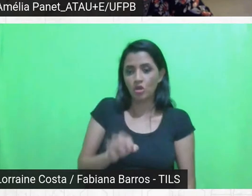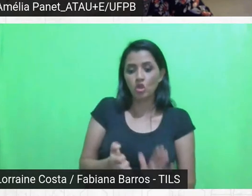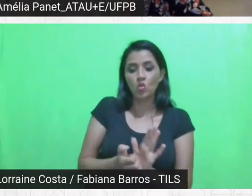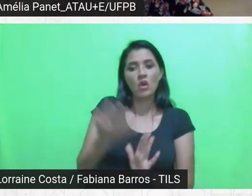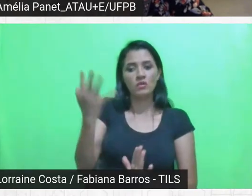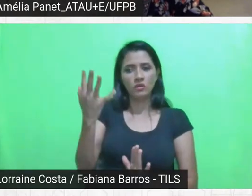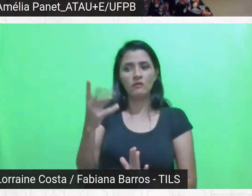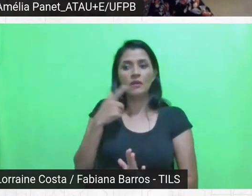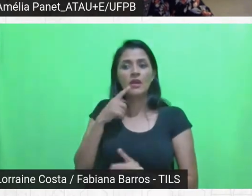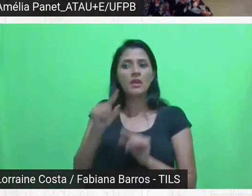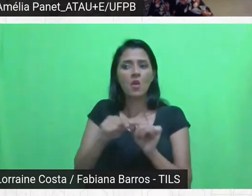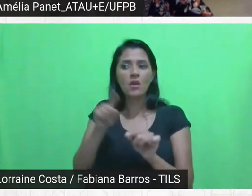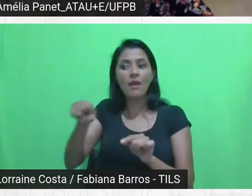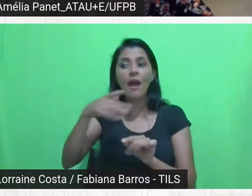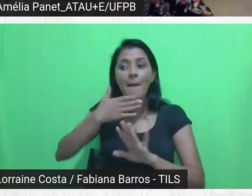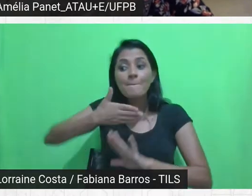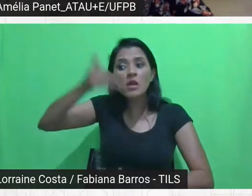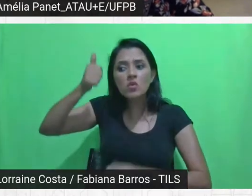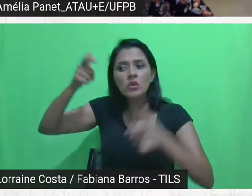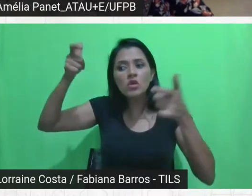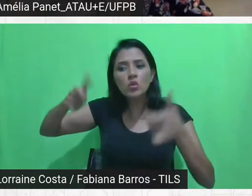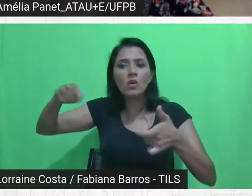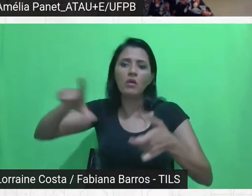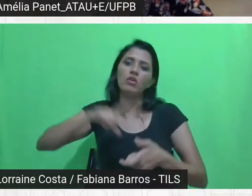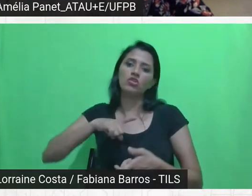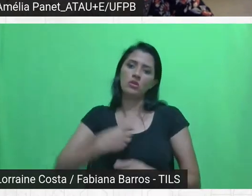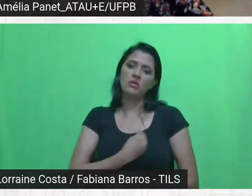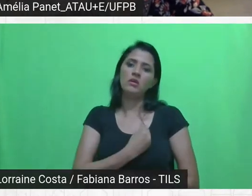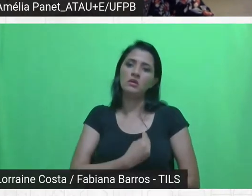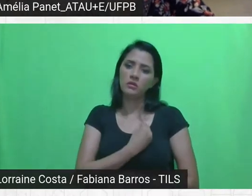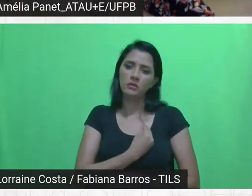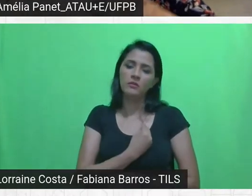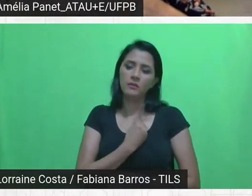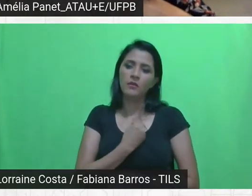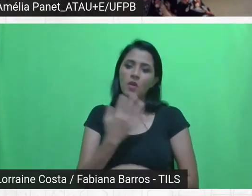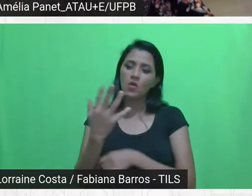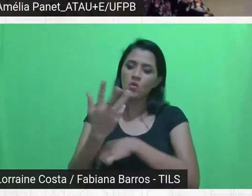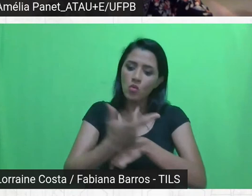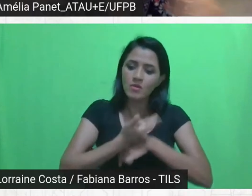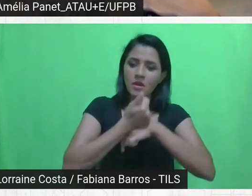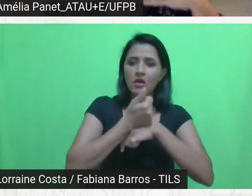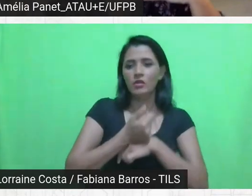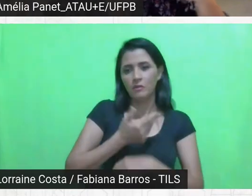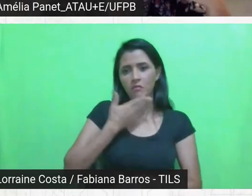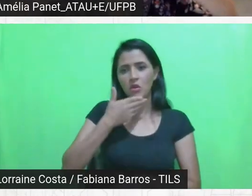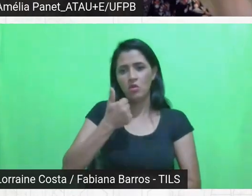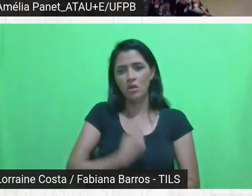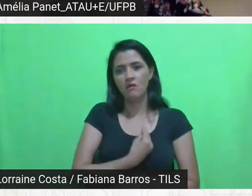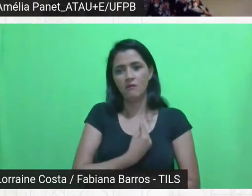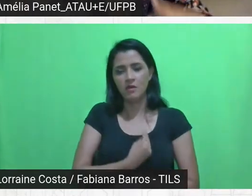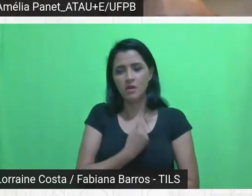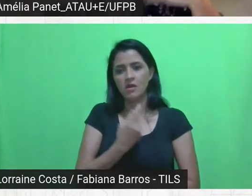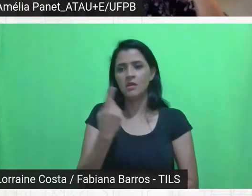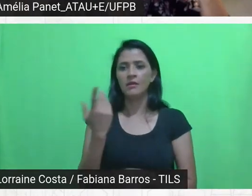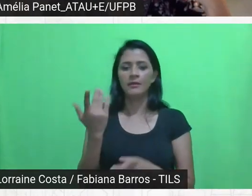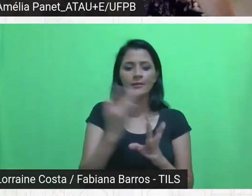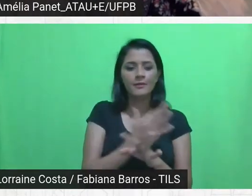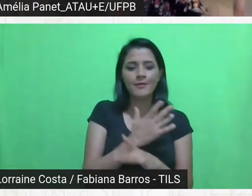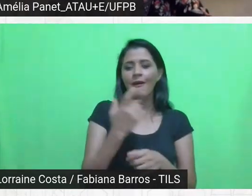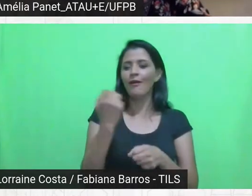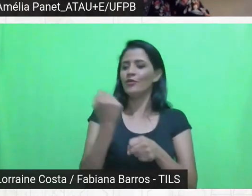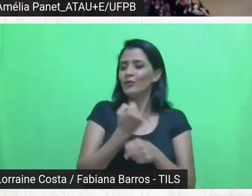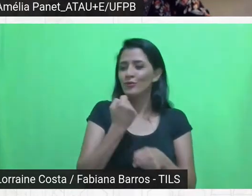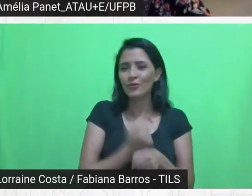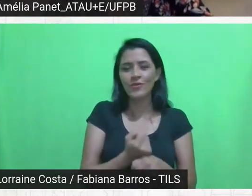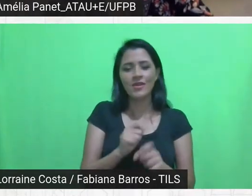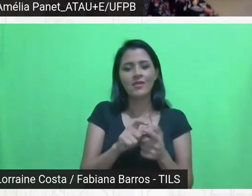naqueles territórios já existentes, né, não contribui tanto com espraiar a cidade, com construir cada vez mais, com